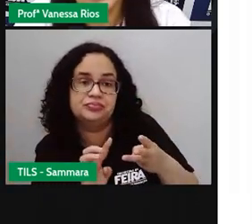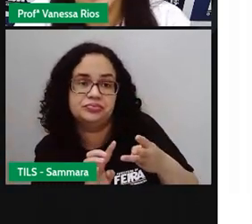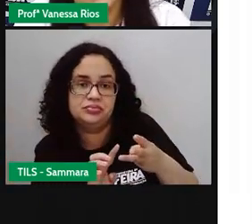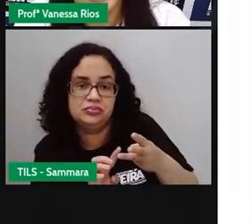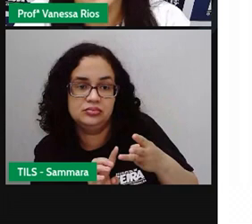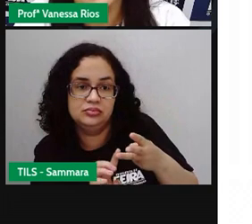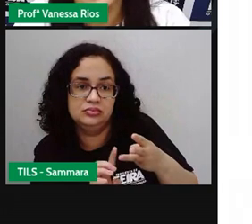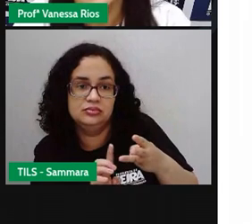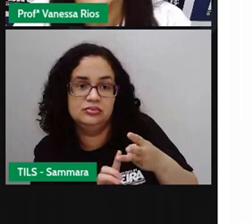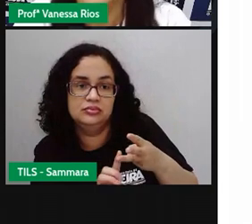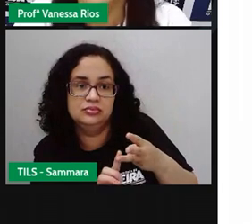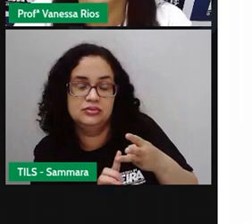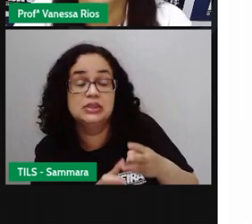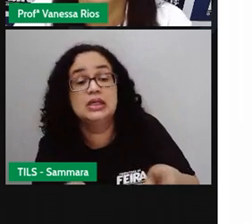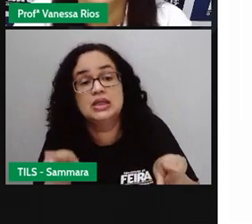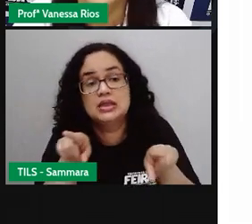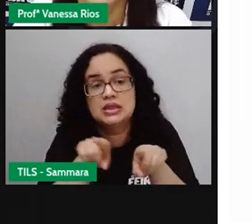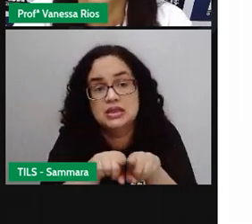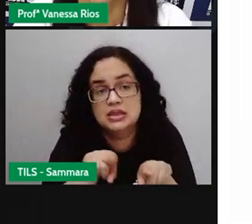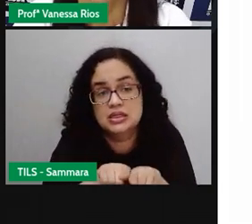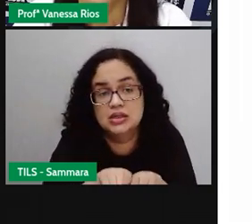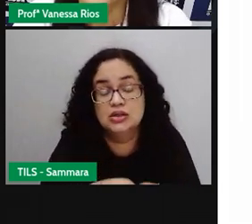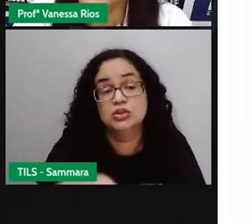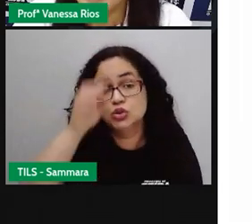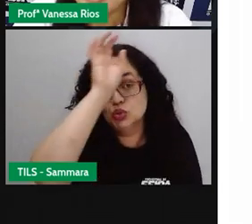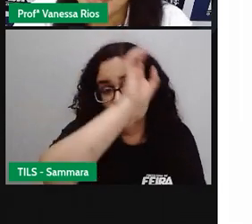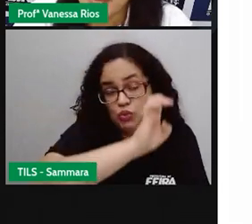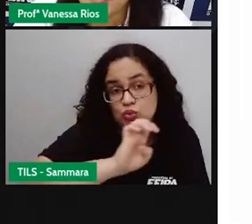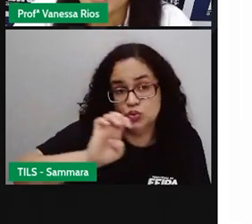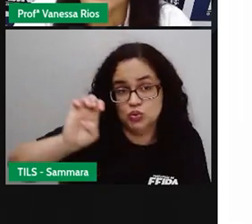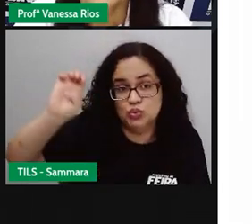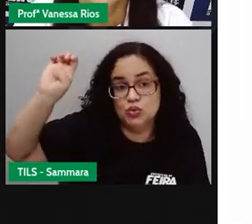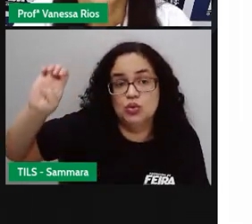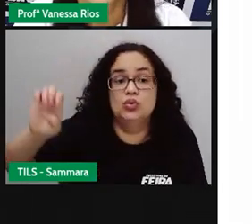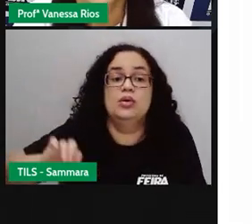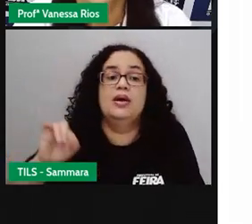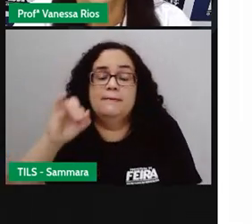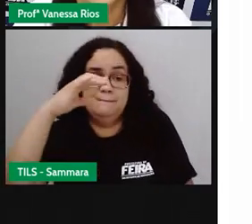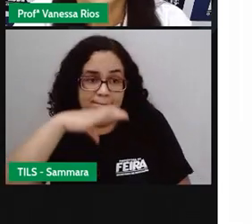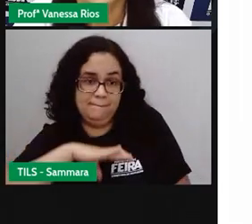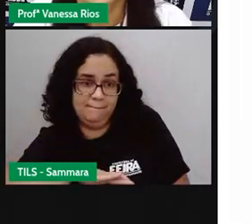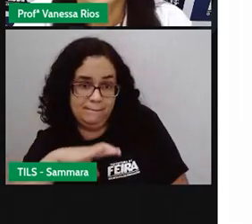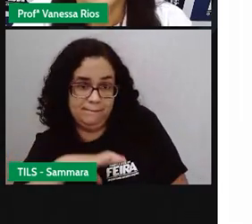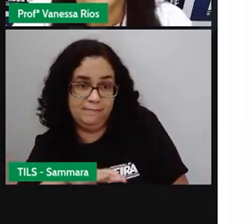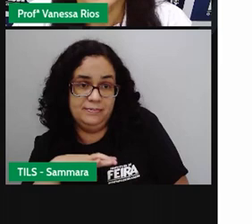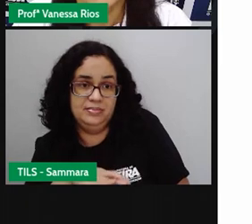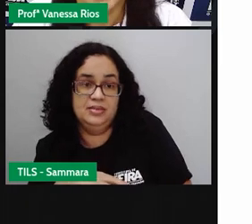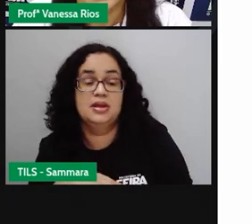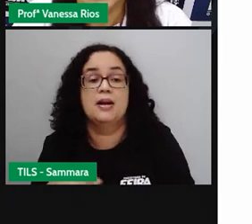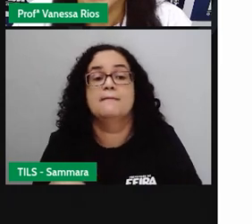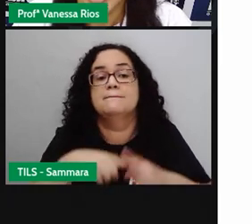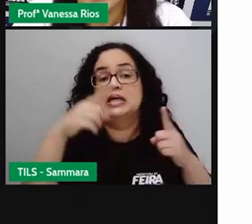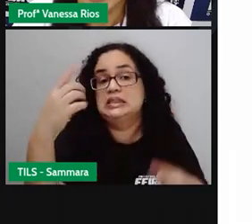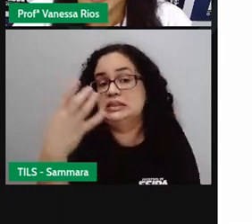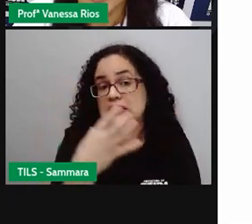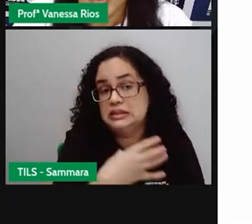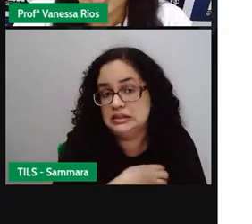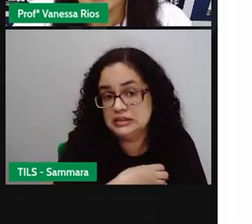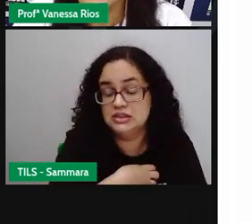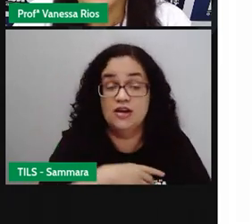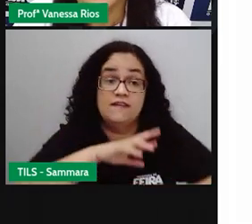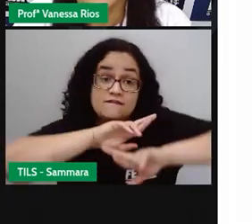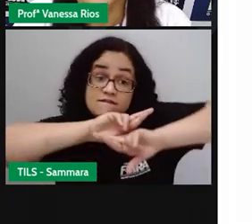eram todos iguais, e também aos europeus, principalmente, os portugueses. Mas a Bahia é um estado